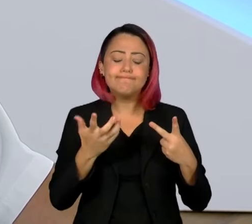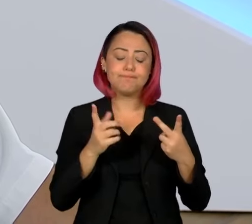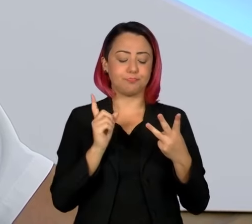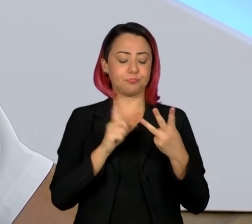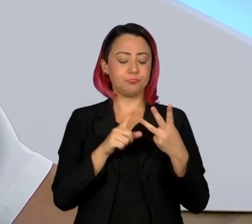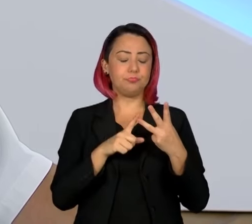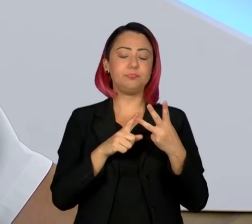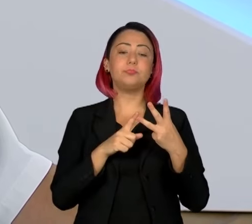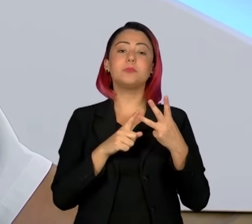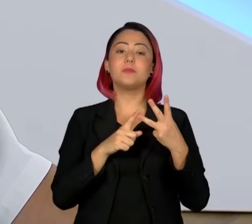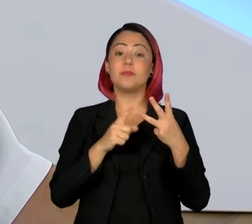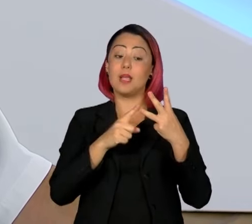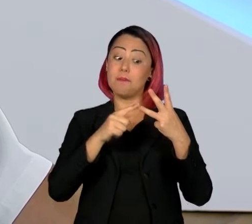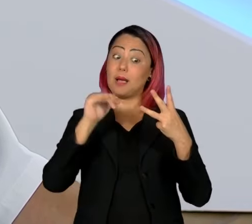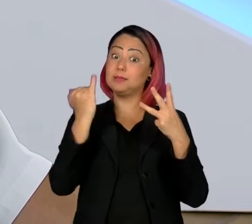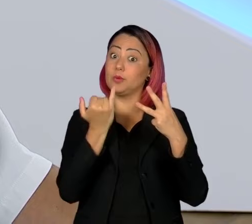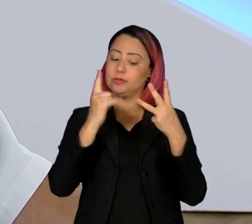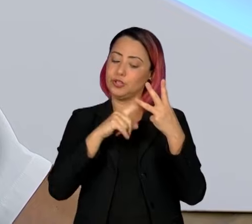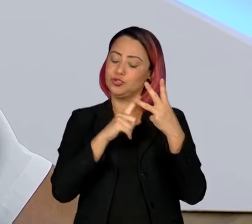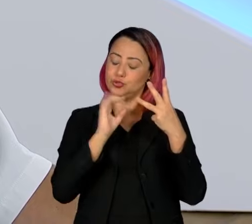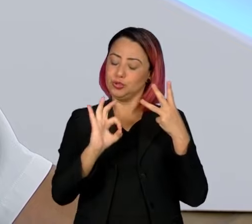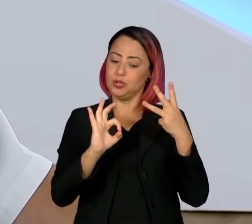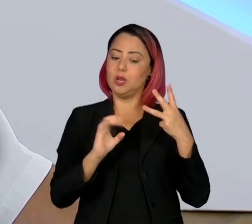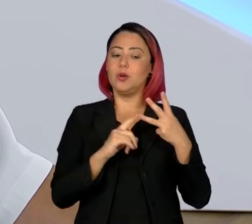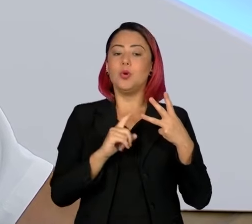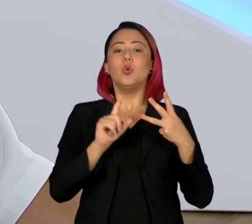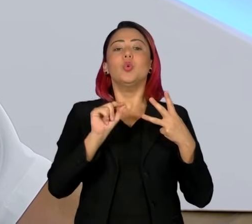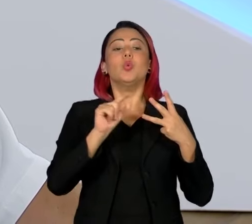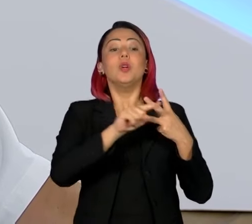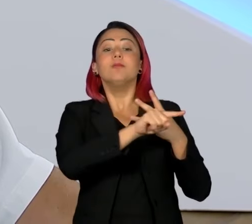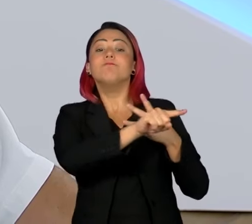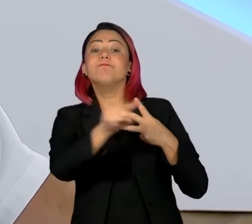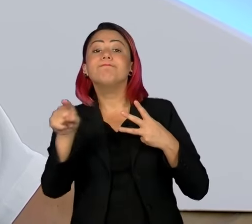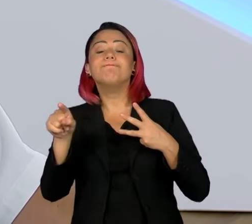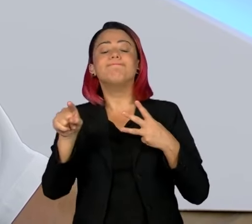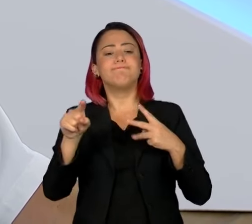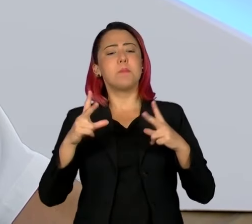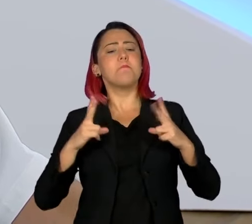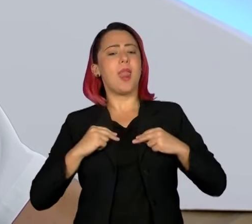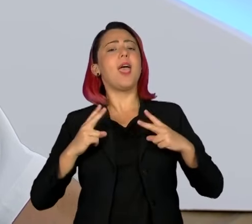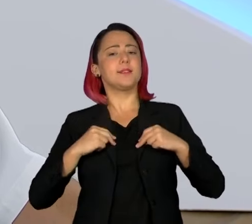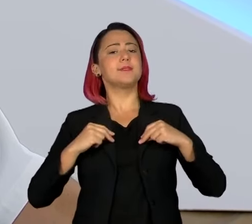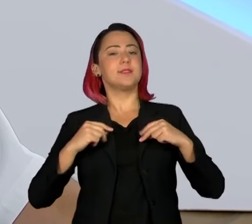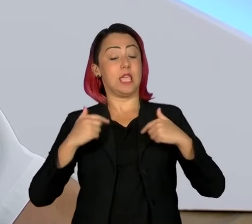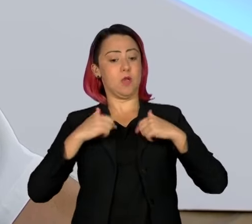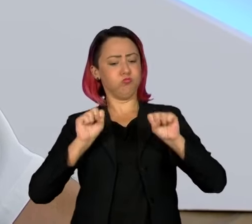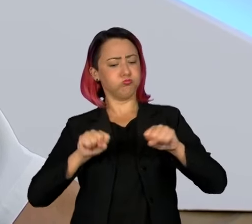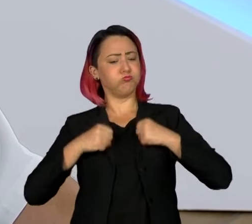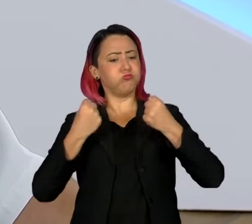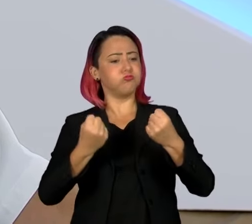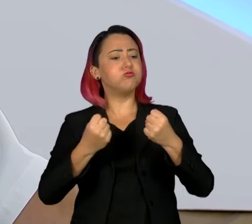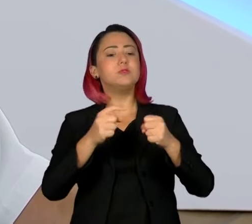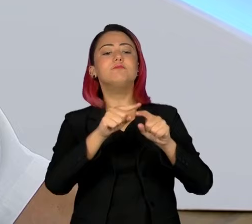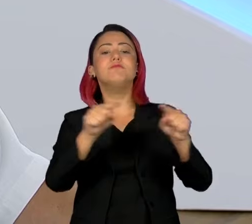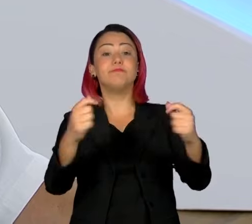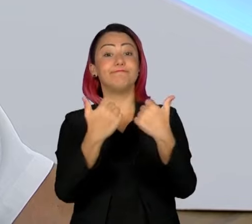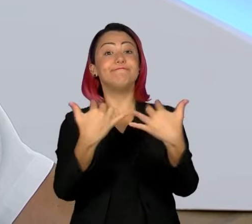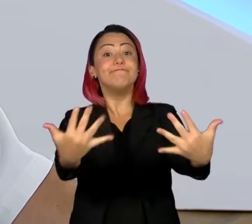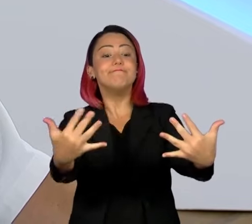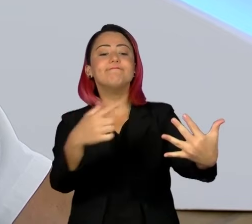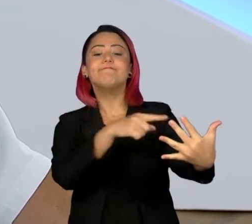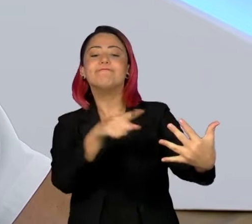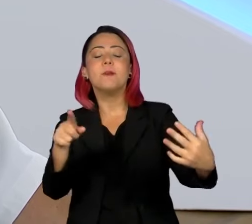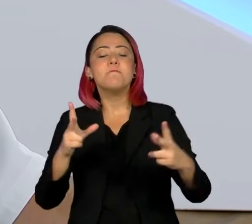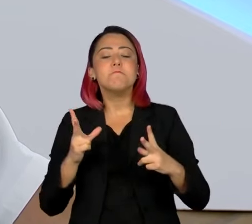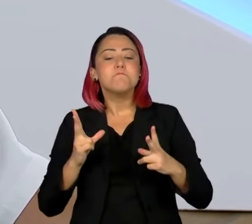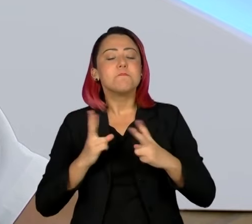em terceiro lugar e muito importante, o que as pessoas merecem ou não de mim. Aí vem do grande respeito que eu tenho pelo meu público e